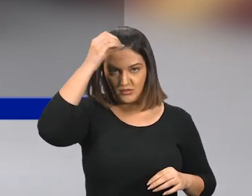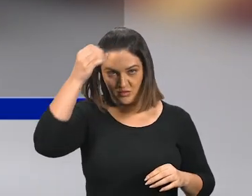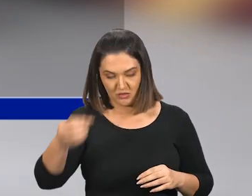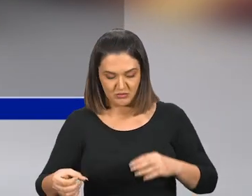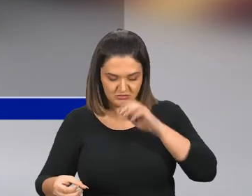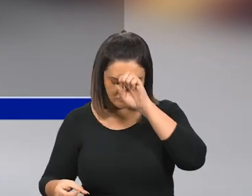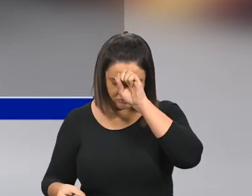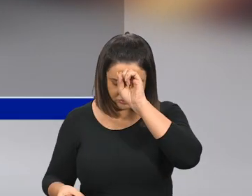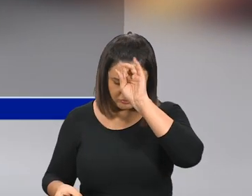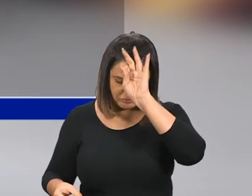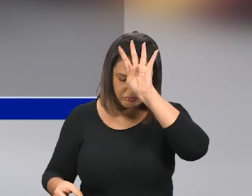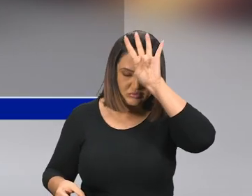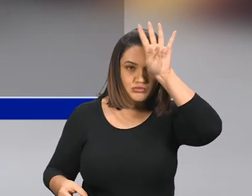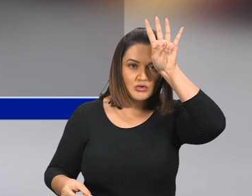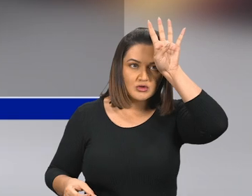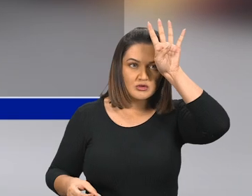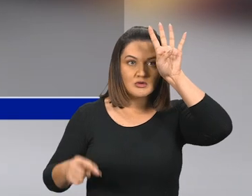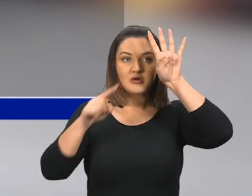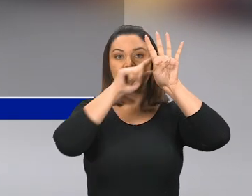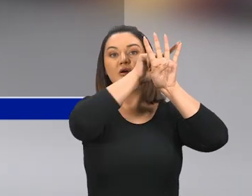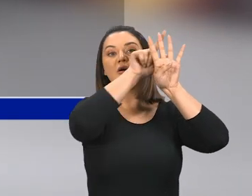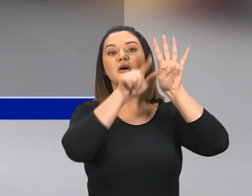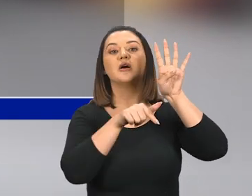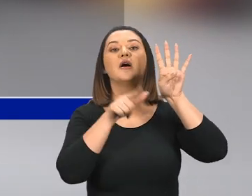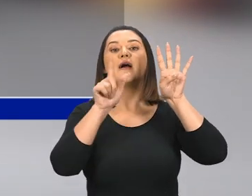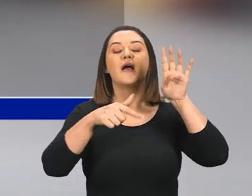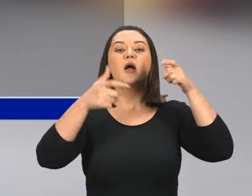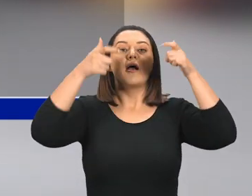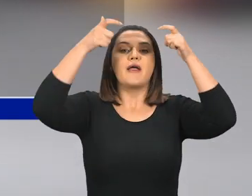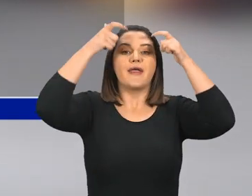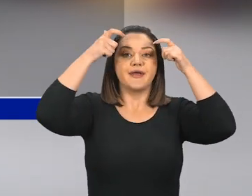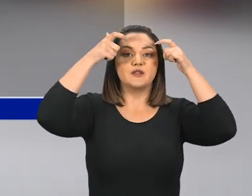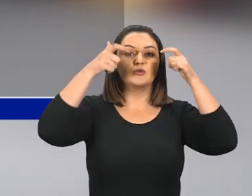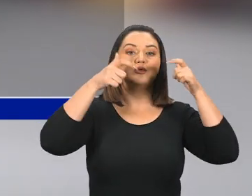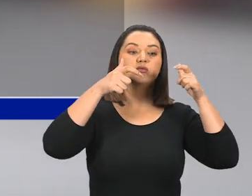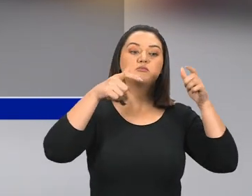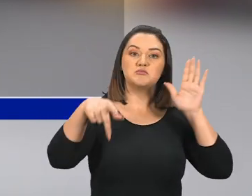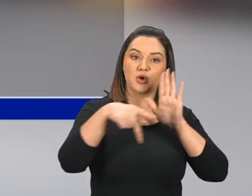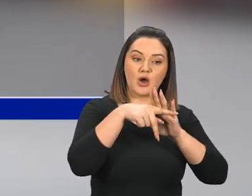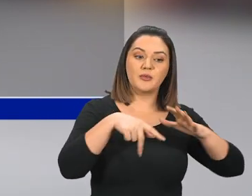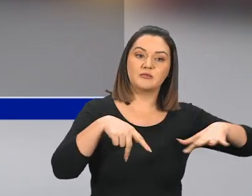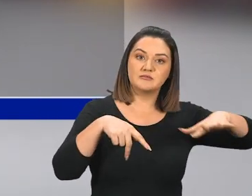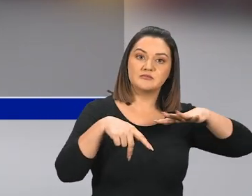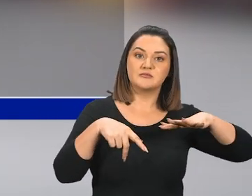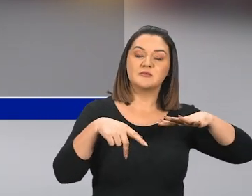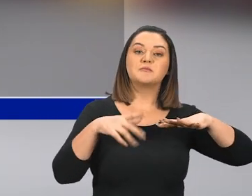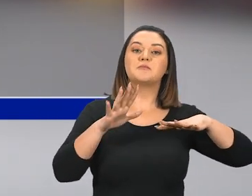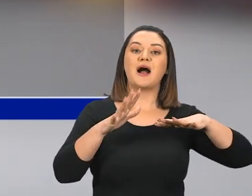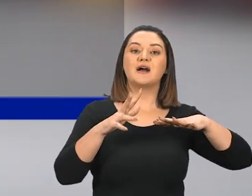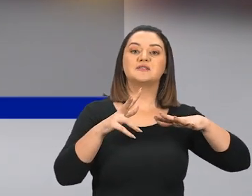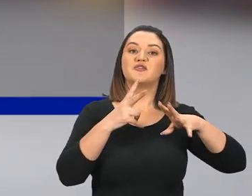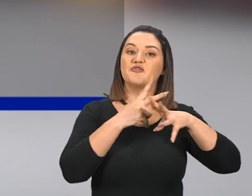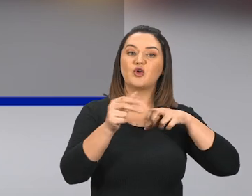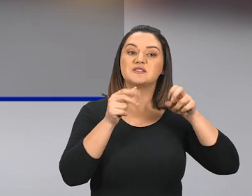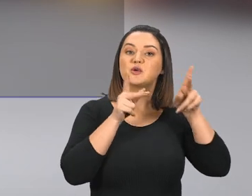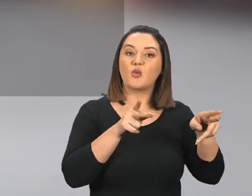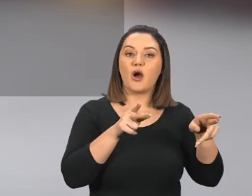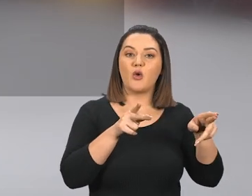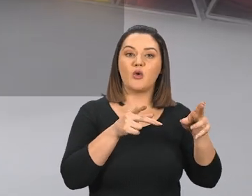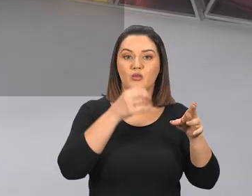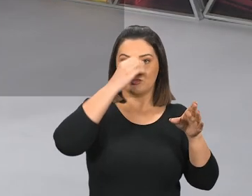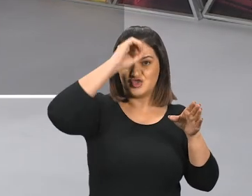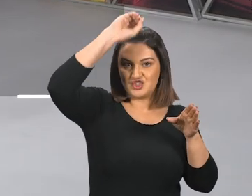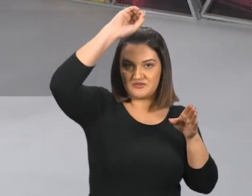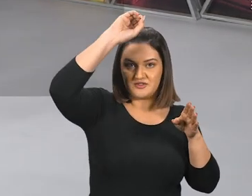Levantando-se quatro no lugar dele, Significa que quatro reinos, Se levantarão desse mesmo povo, Mas com a força igual, A que ele